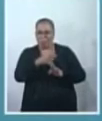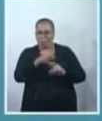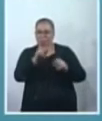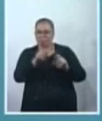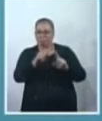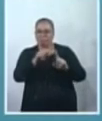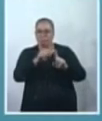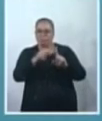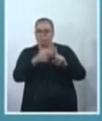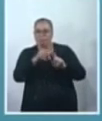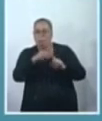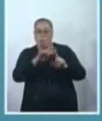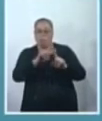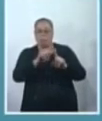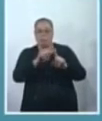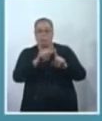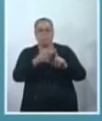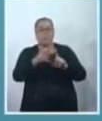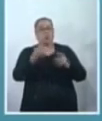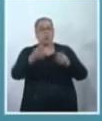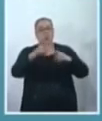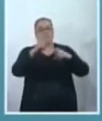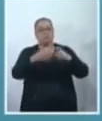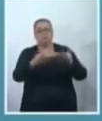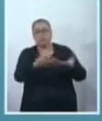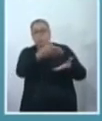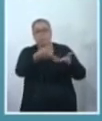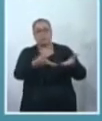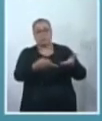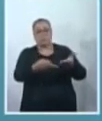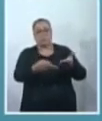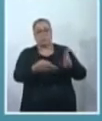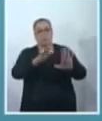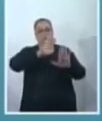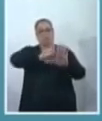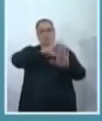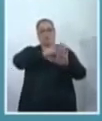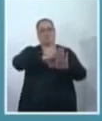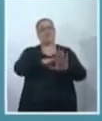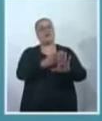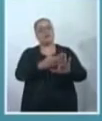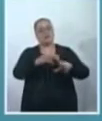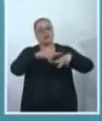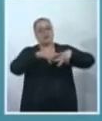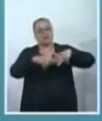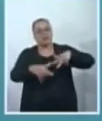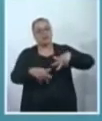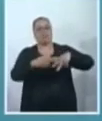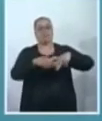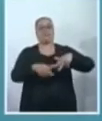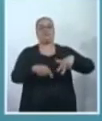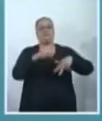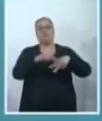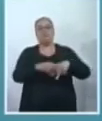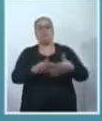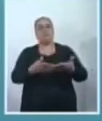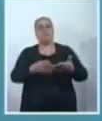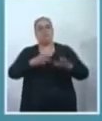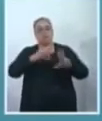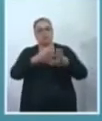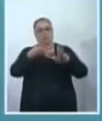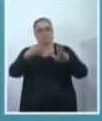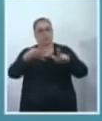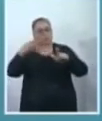daquela pessoa, expulsa o gay, a travesti, o transexual, a lésbica, o queer, de